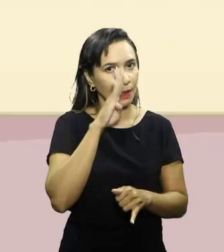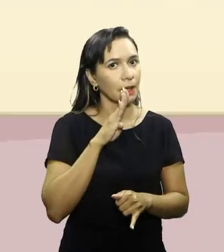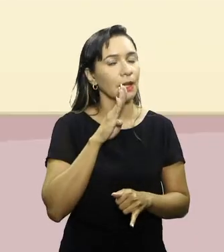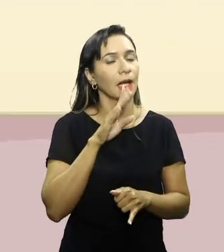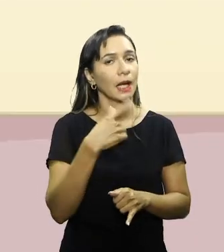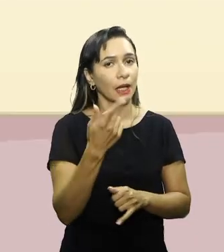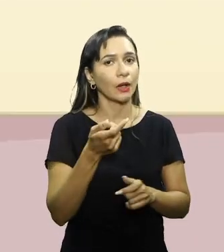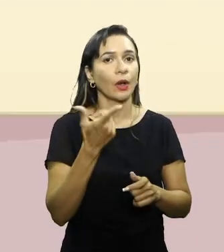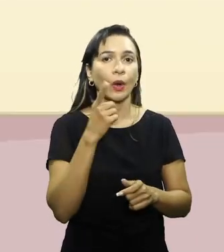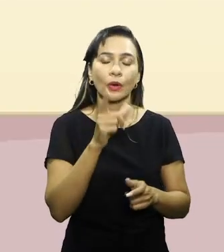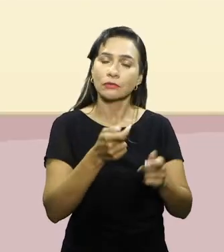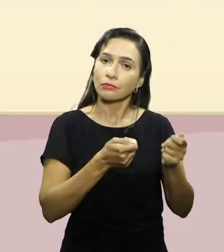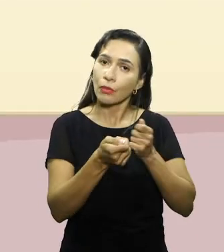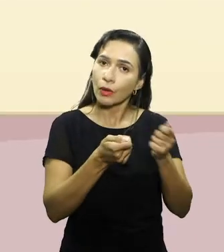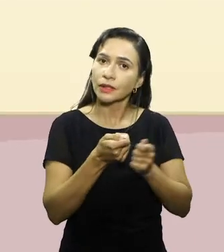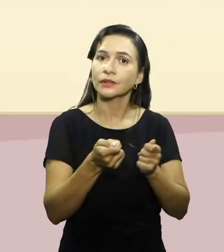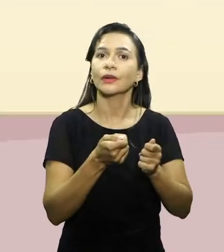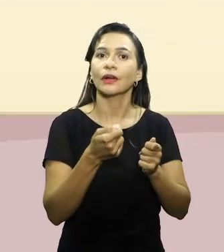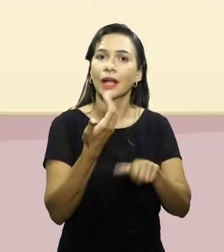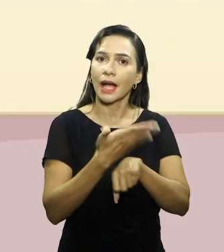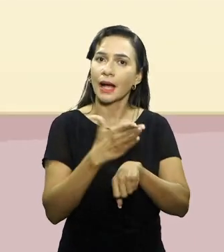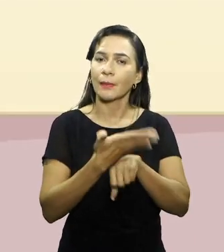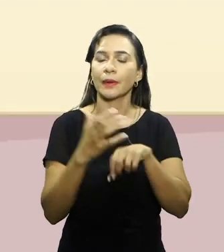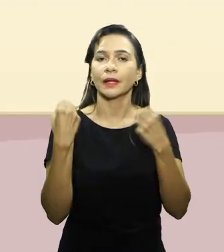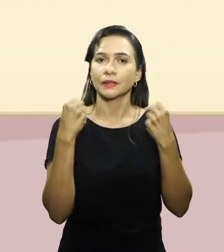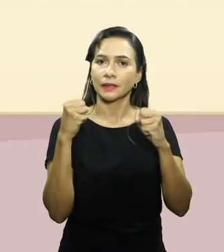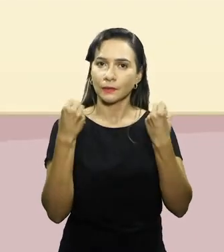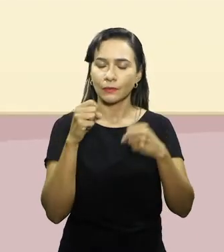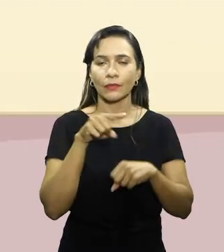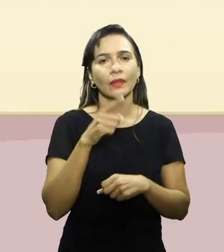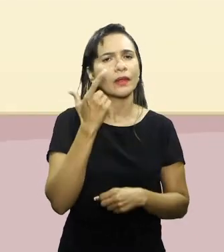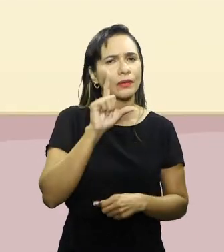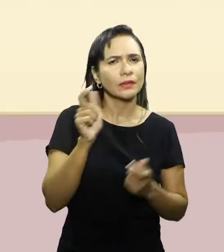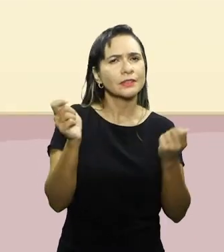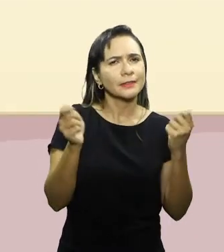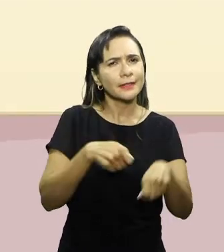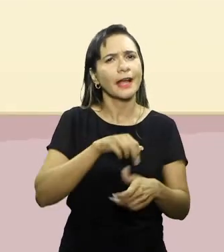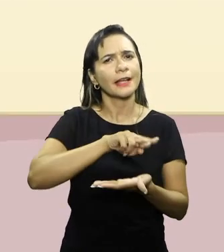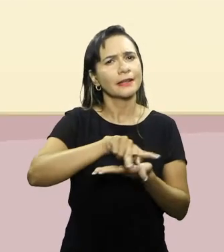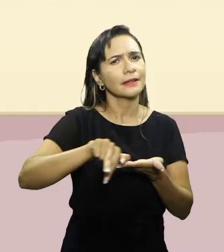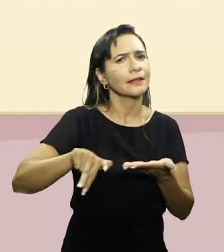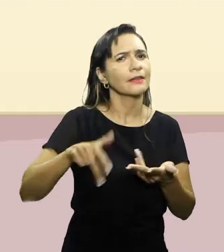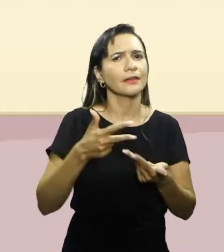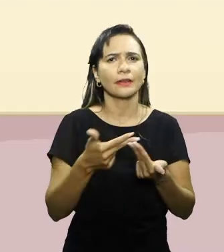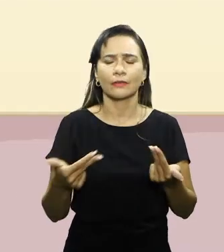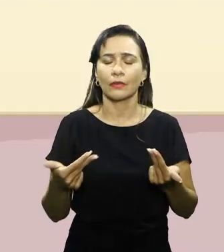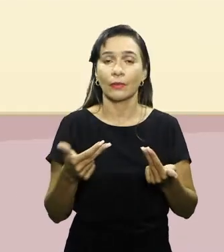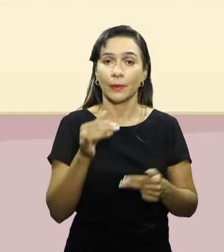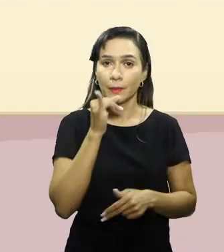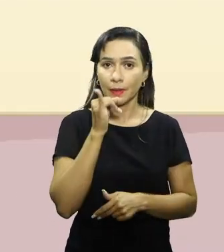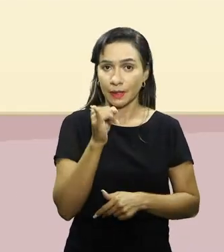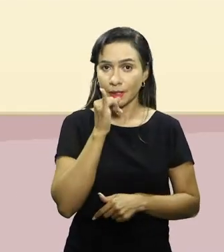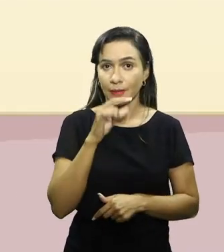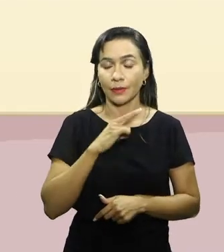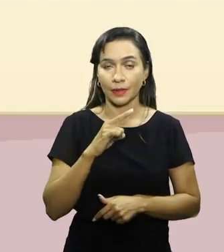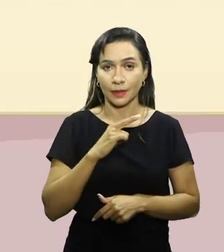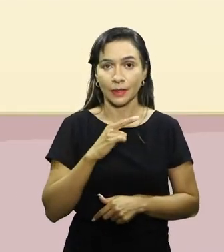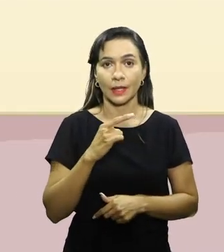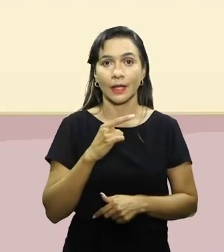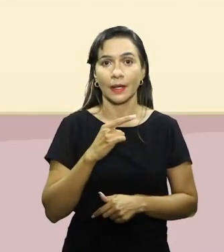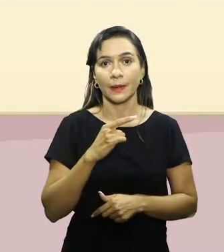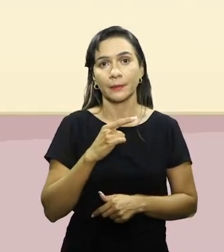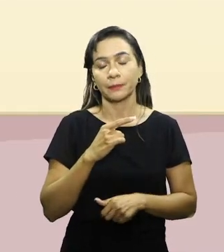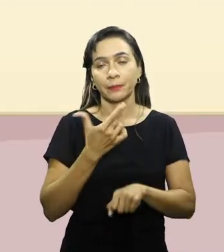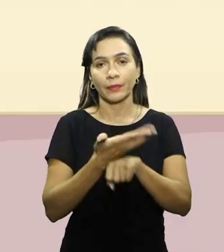estar monitorando um exercício físico. Ela pode ser monitorada, ela pode ser usada de diferentes formas. Como, por exemplo, uma forma de magnitude